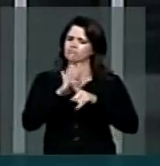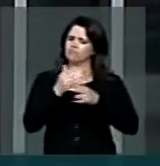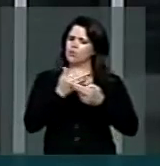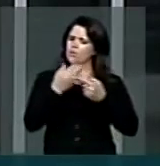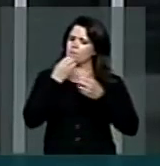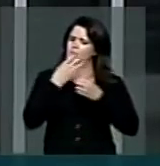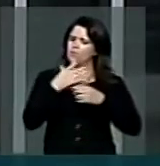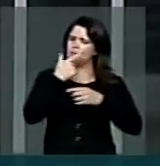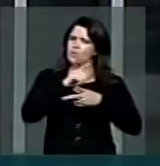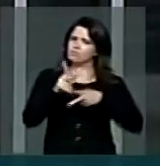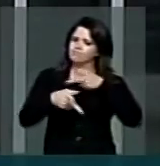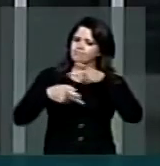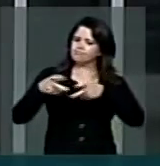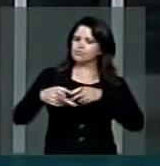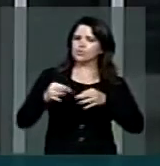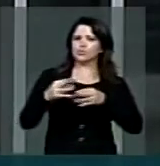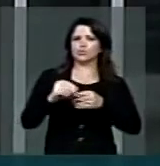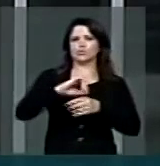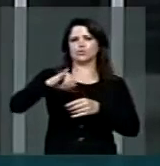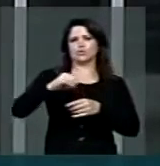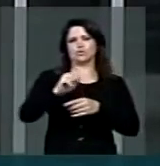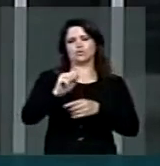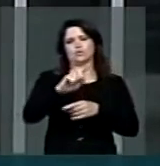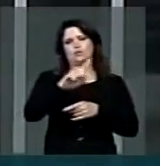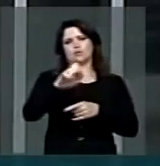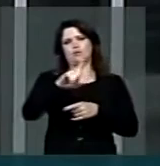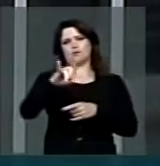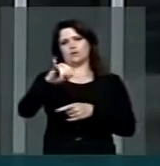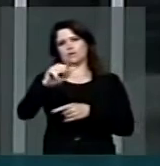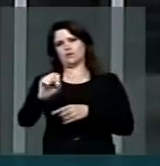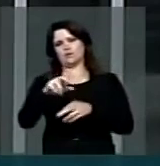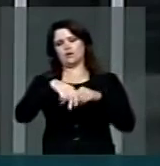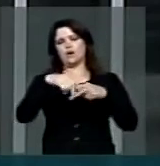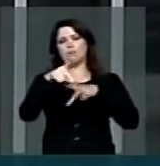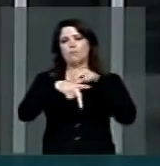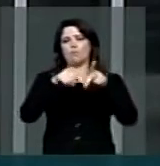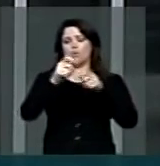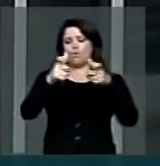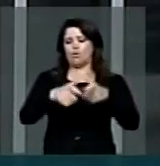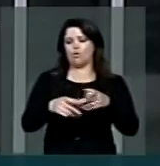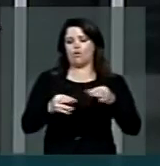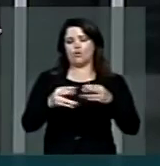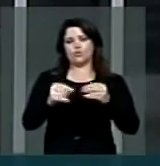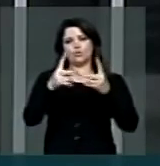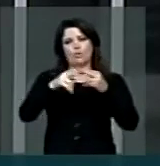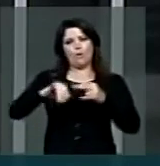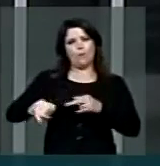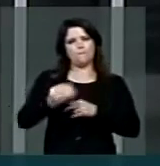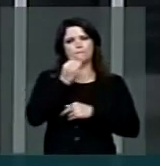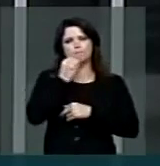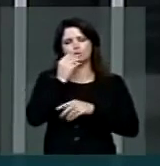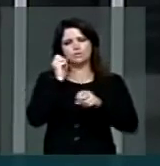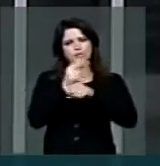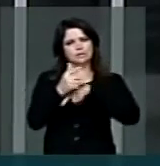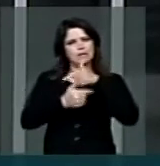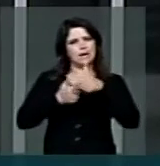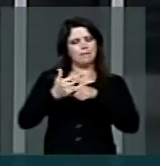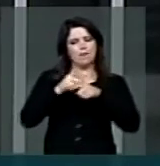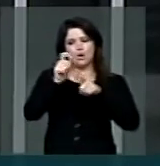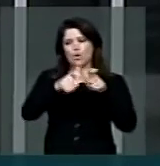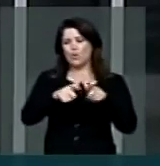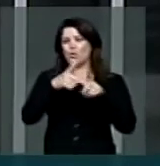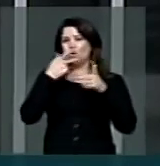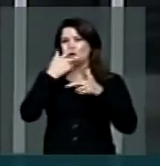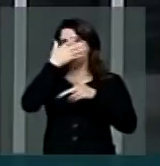com a exploração desta jazida. Benefícios para a população local, com oportunidade de emprego numa região